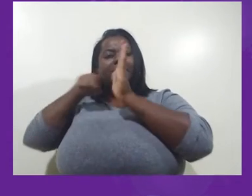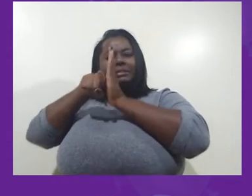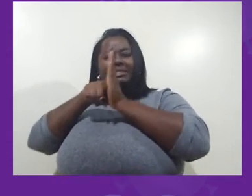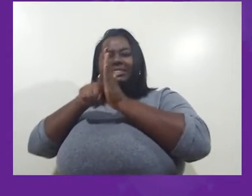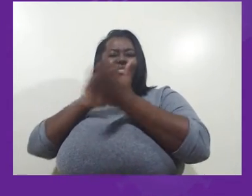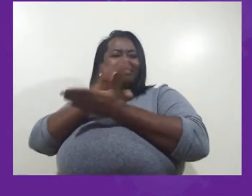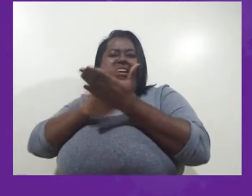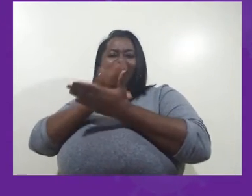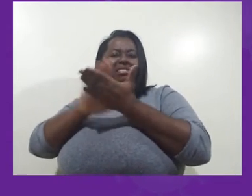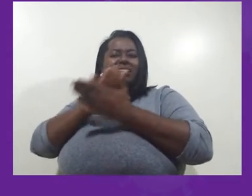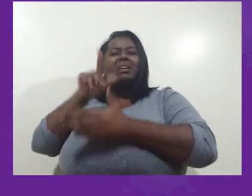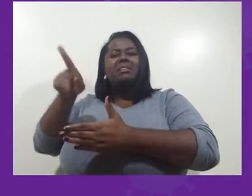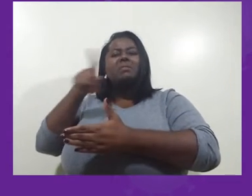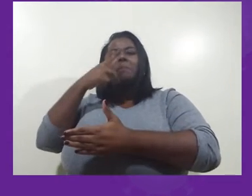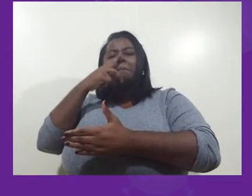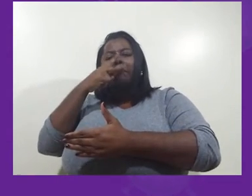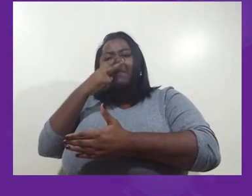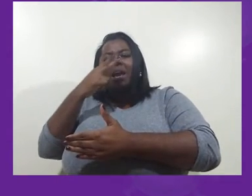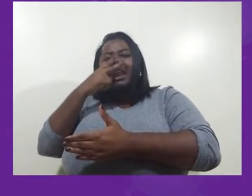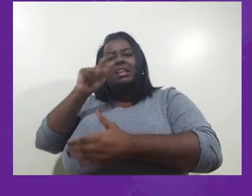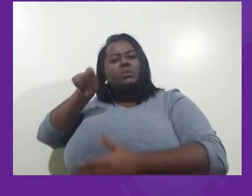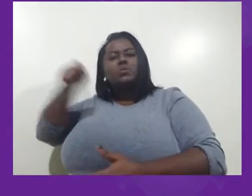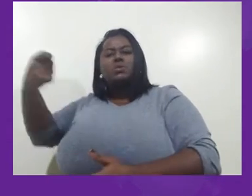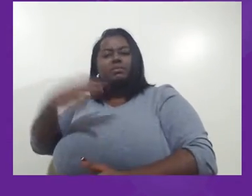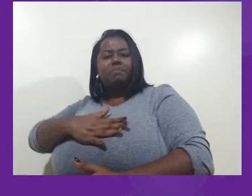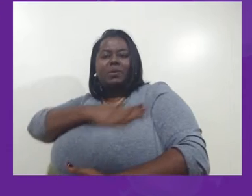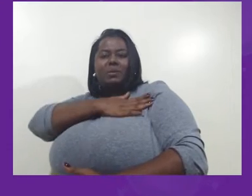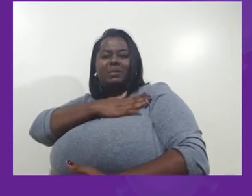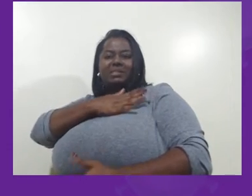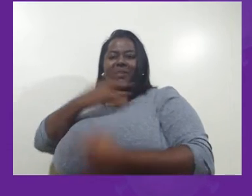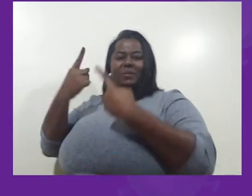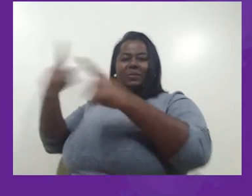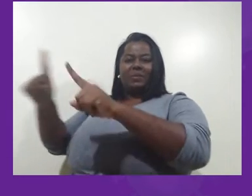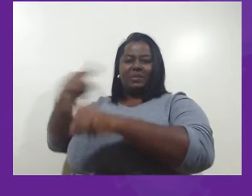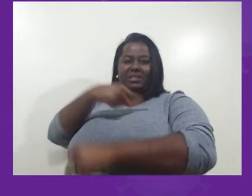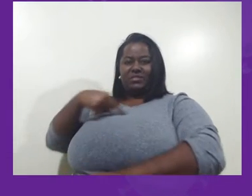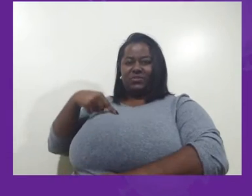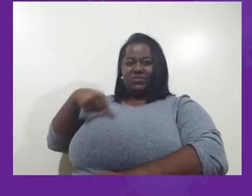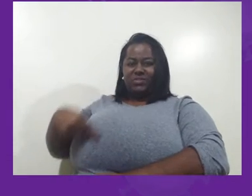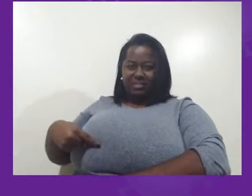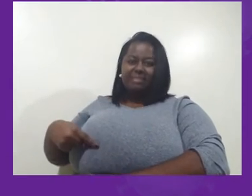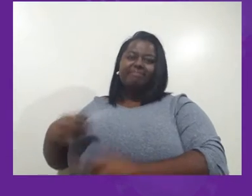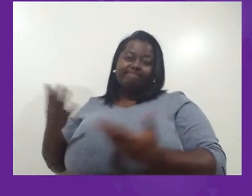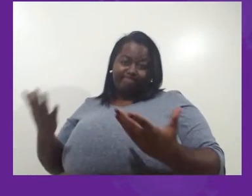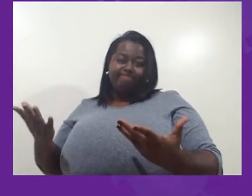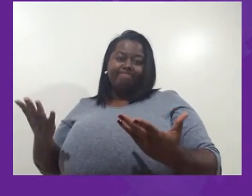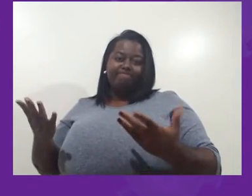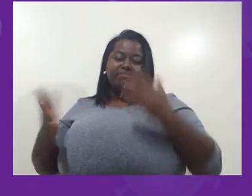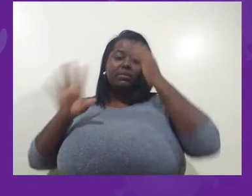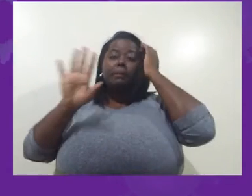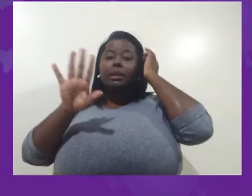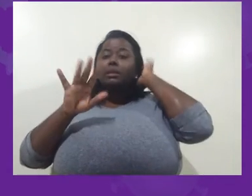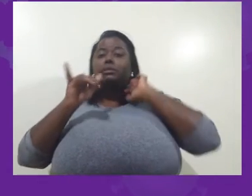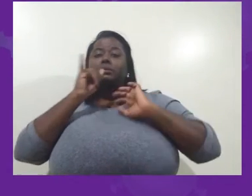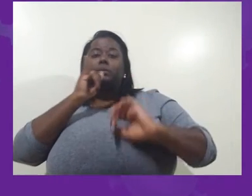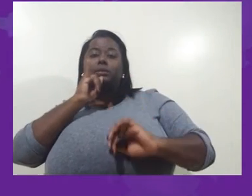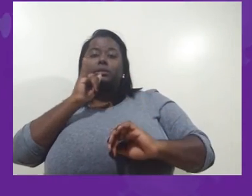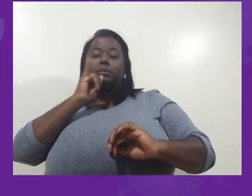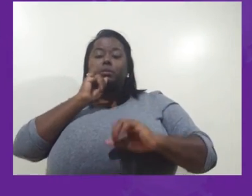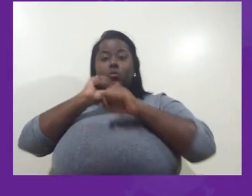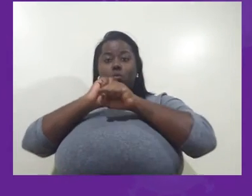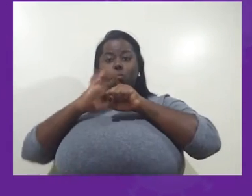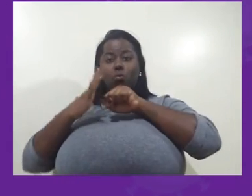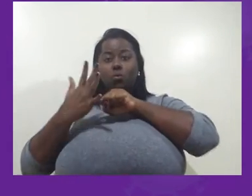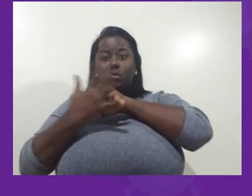mensagem até muito mais xenófoba contra a China do que qualquer outra coisa. Mas muitos desses vírus, por exemplo, o coronavírus